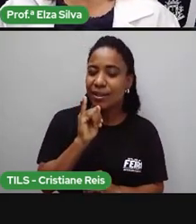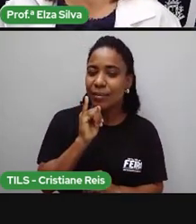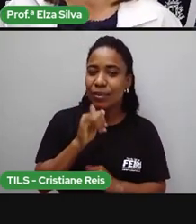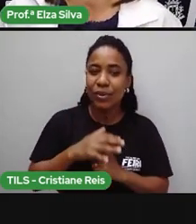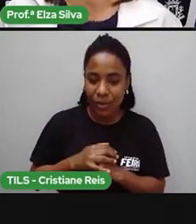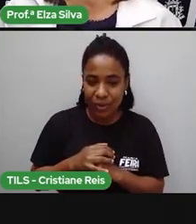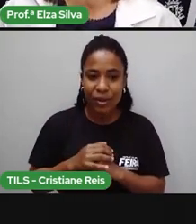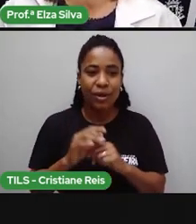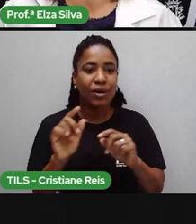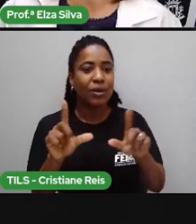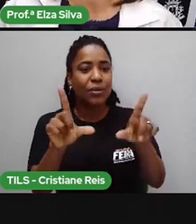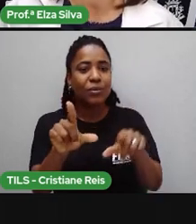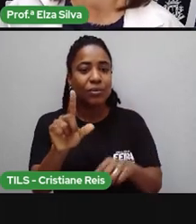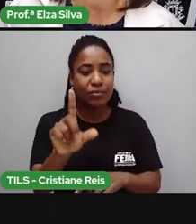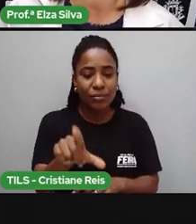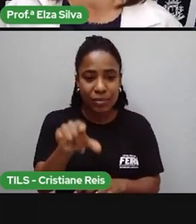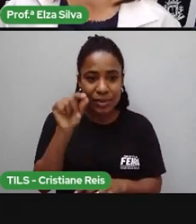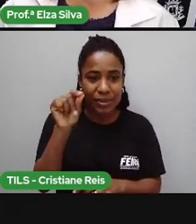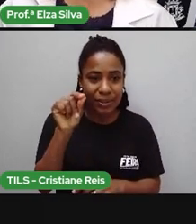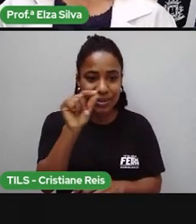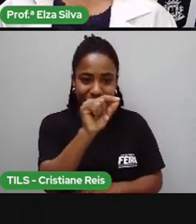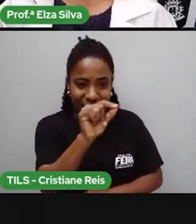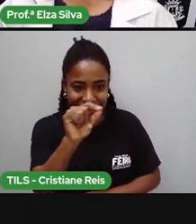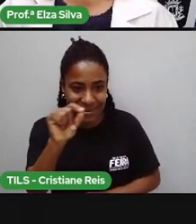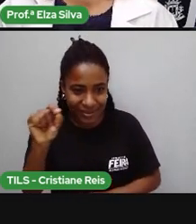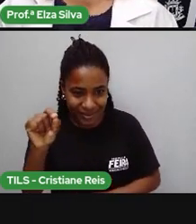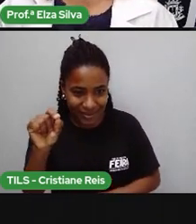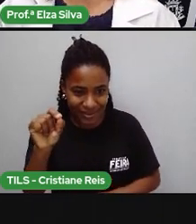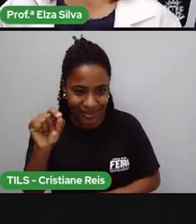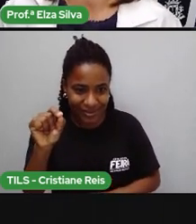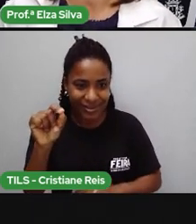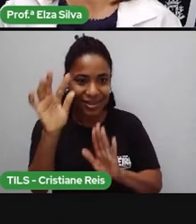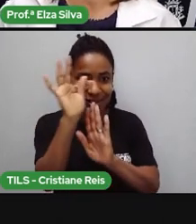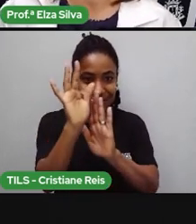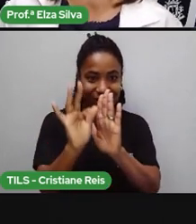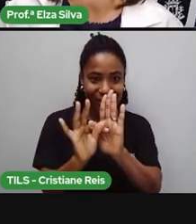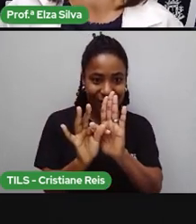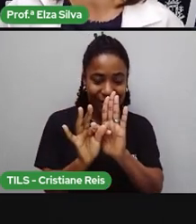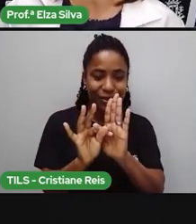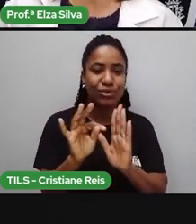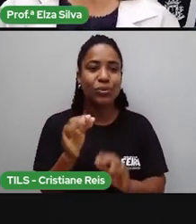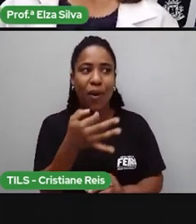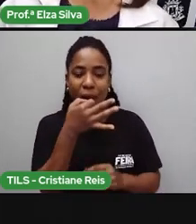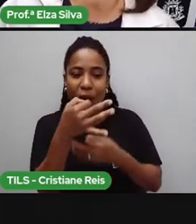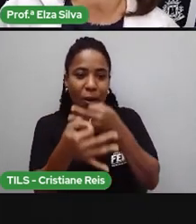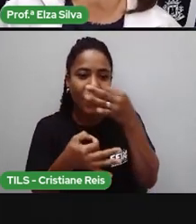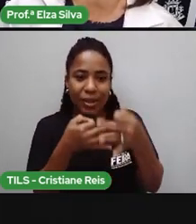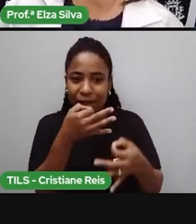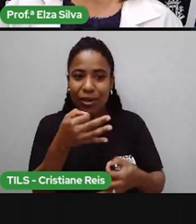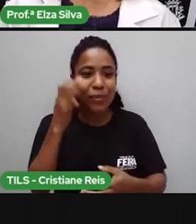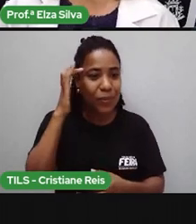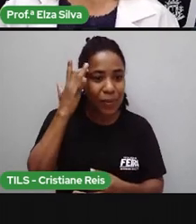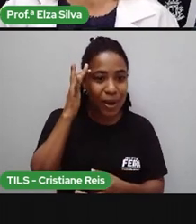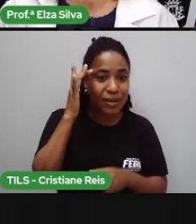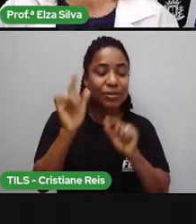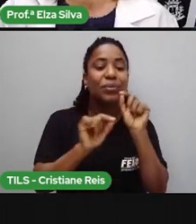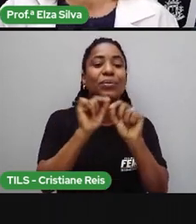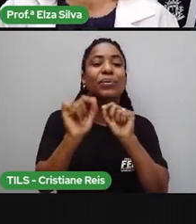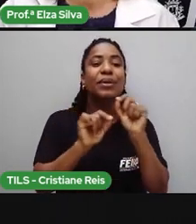selecione um adjetivo no texto, escreva sua opinião sobre diversidade cultural.